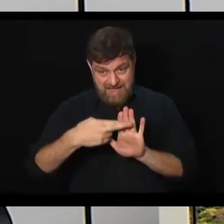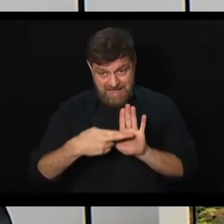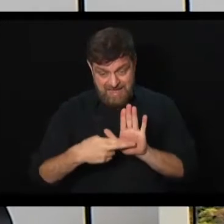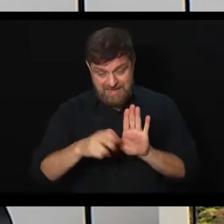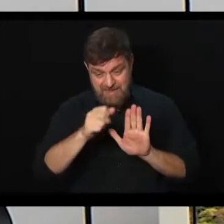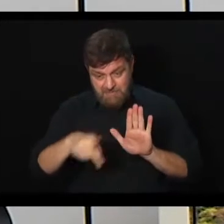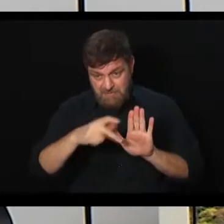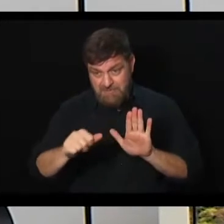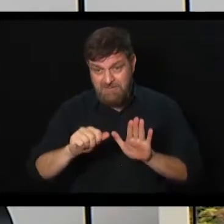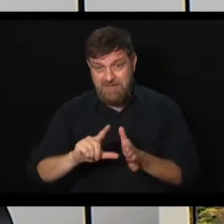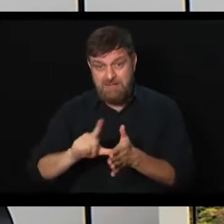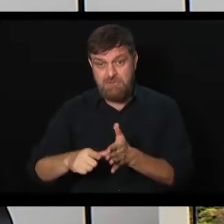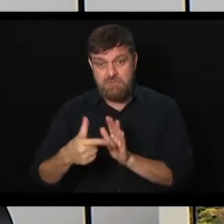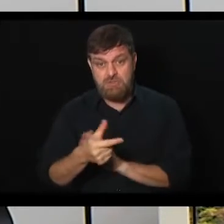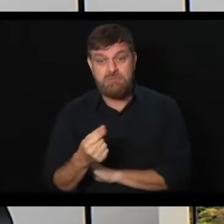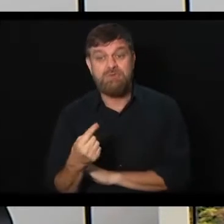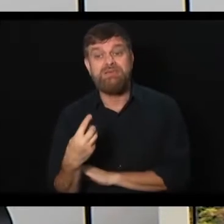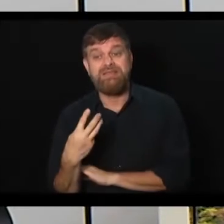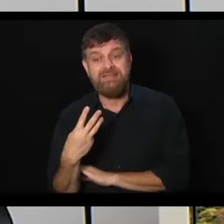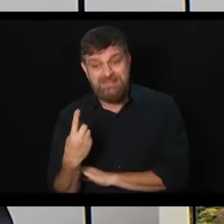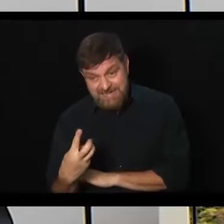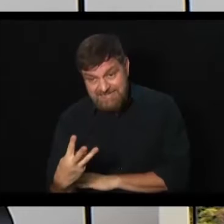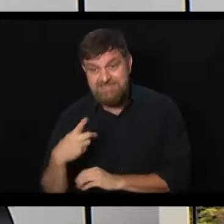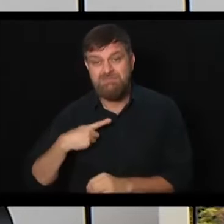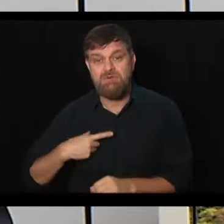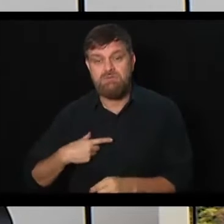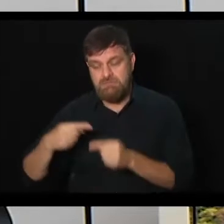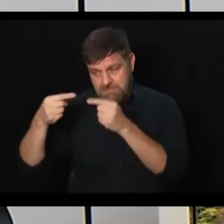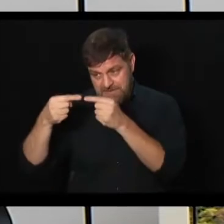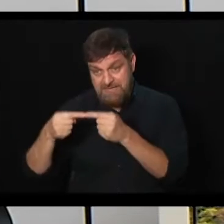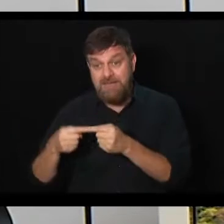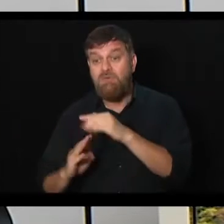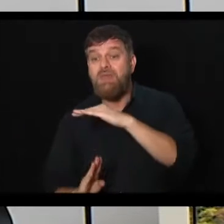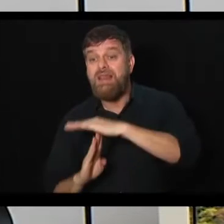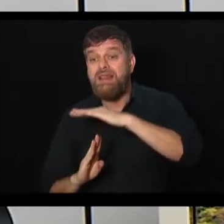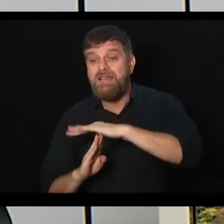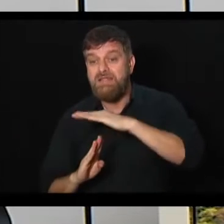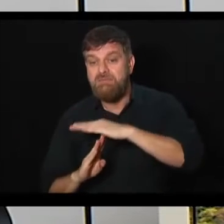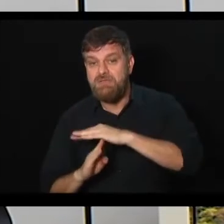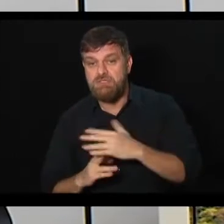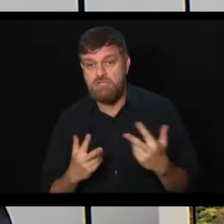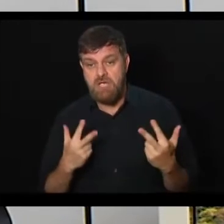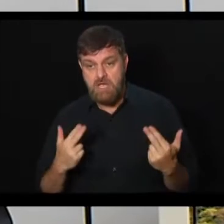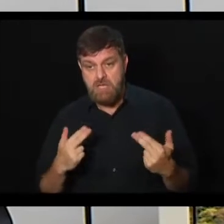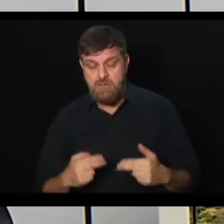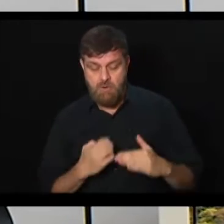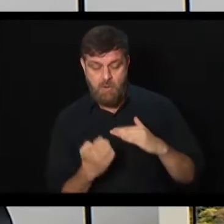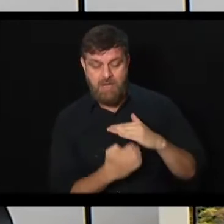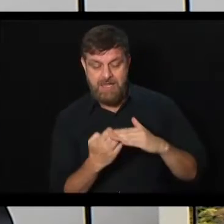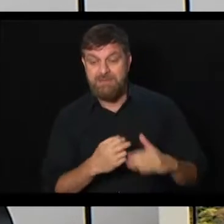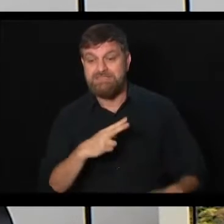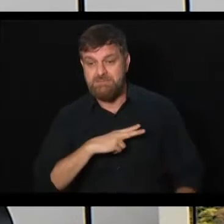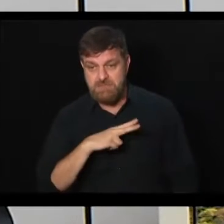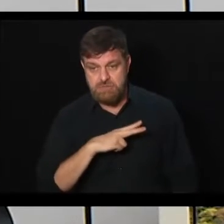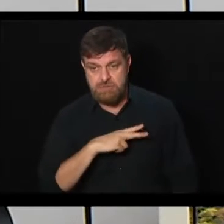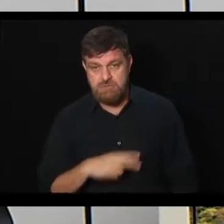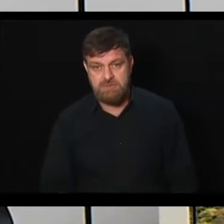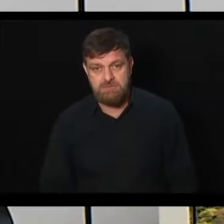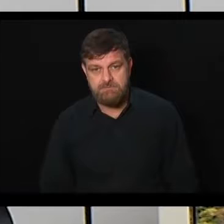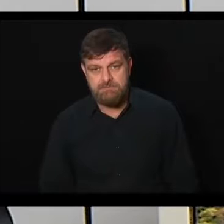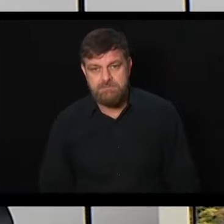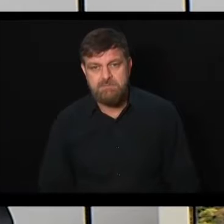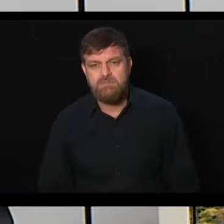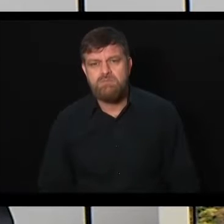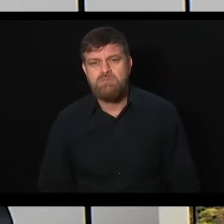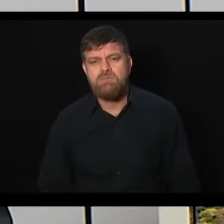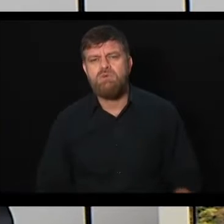depois de 2003, eles vão ficar dentro do teto da Previdência, que é o que o funcionalismo da iniciativa privada está submetido. A quanto é